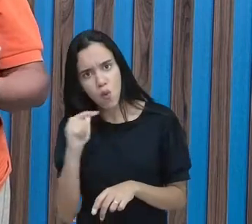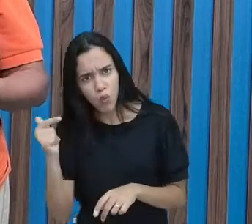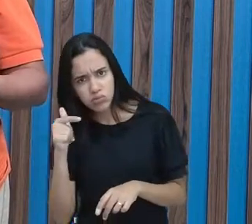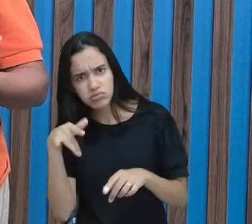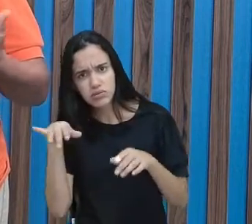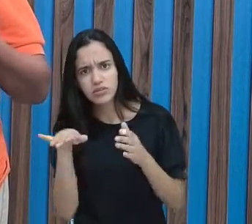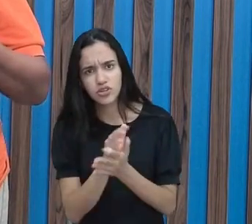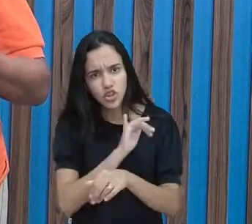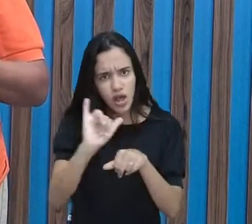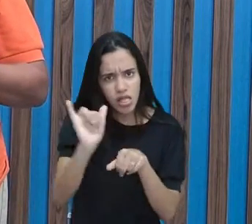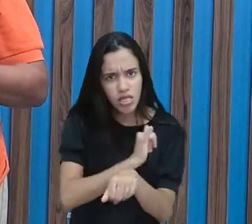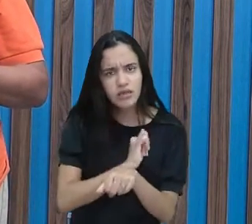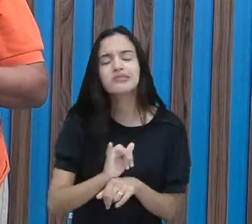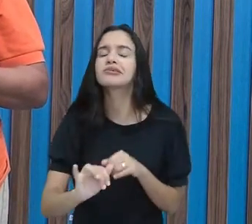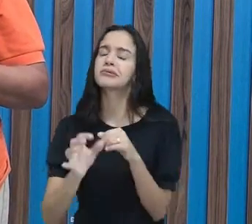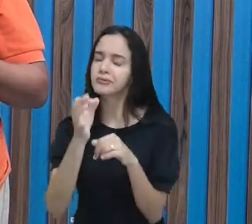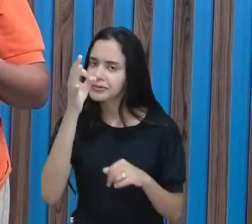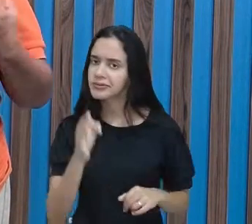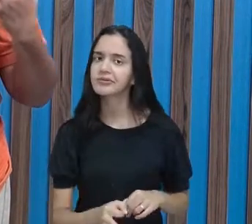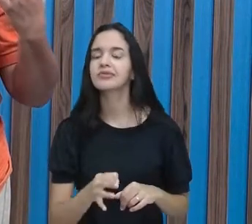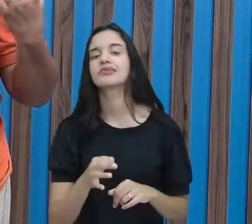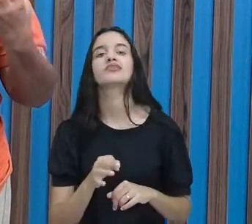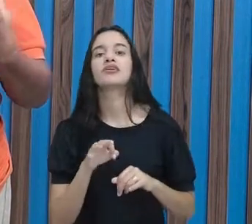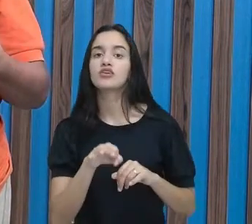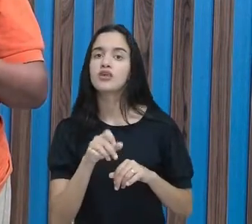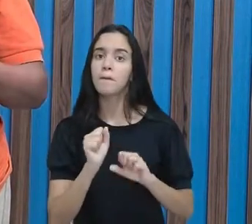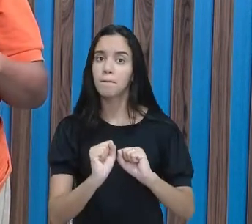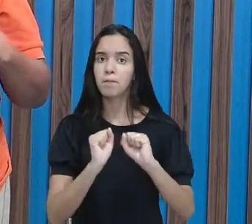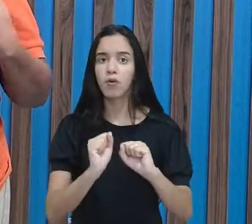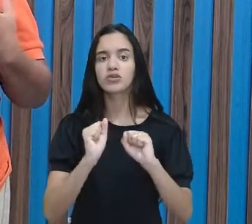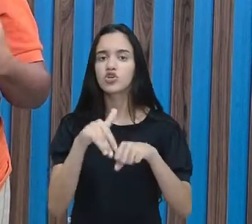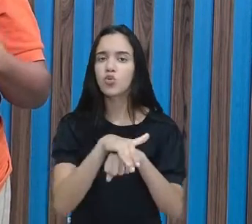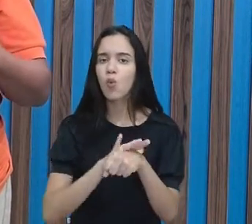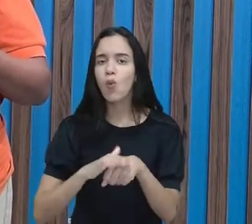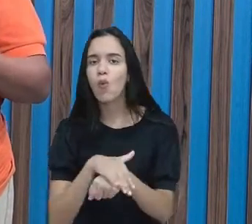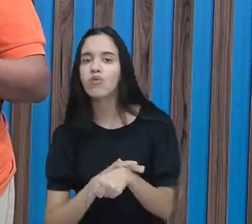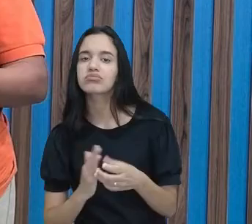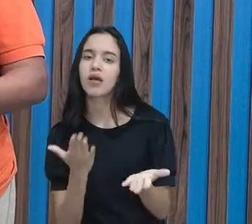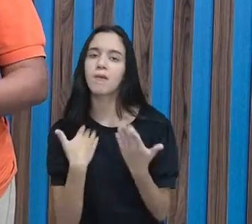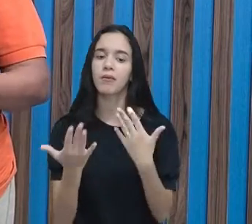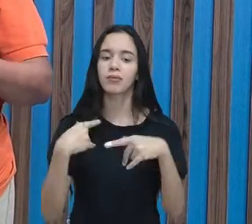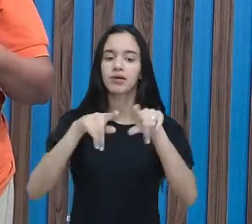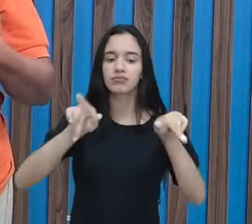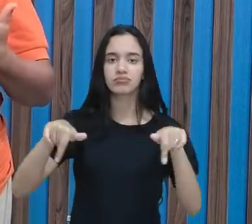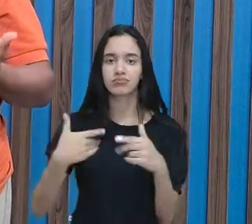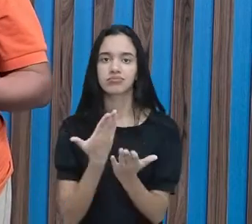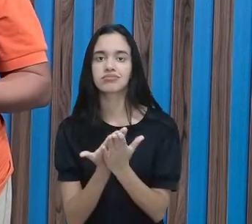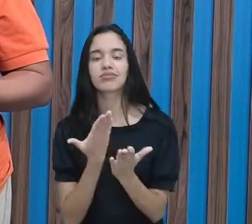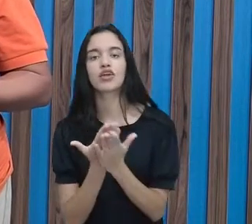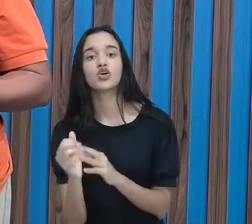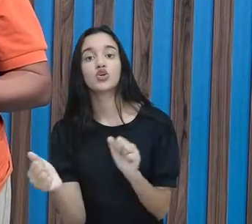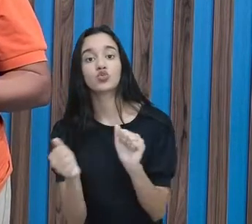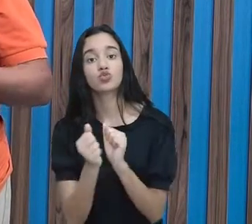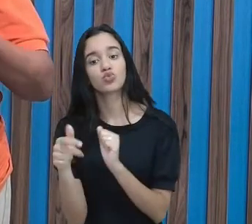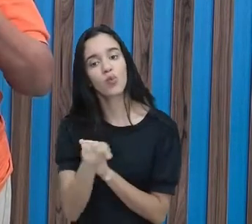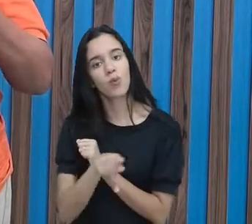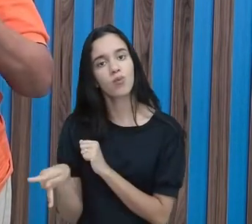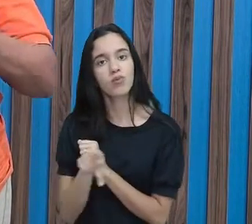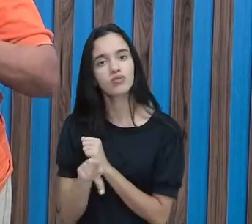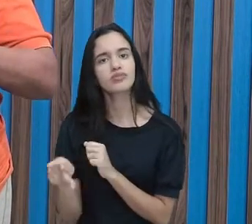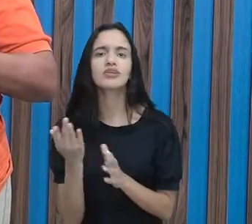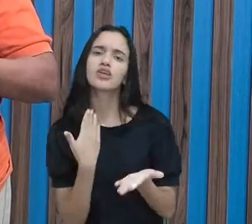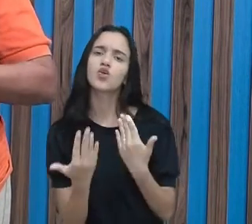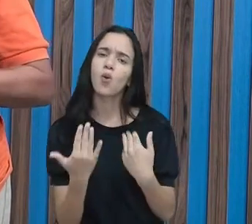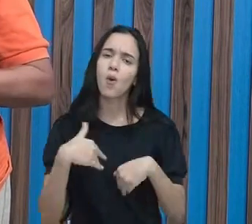Com certeza. Vocês podem fazer aí uma conversa, uma socialização na sala, juntamente com a professora e